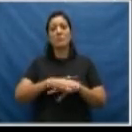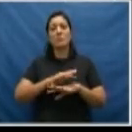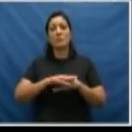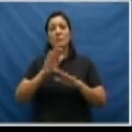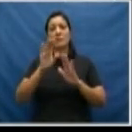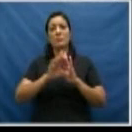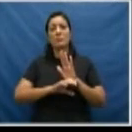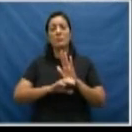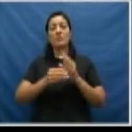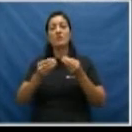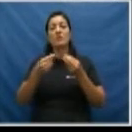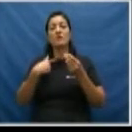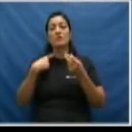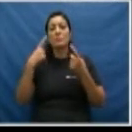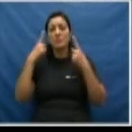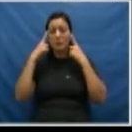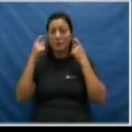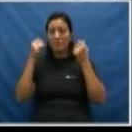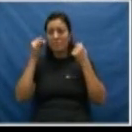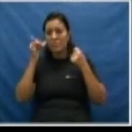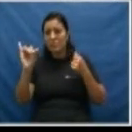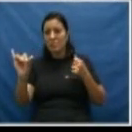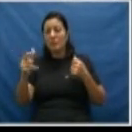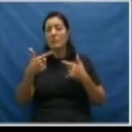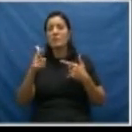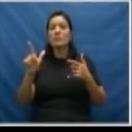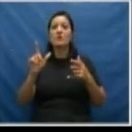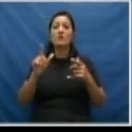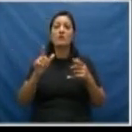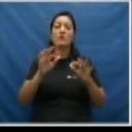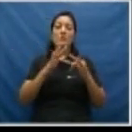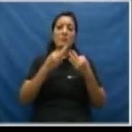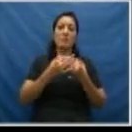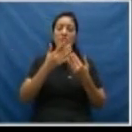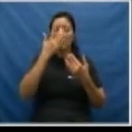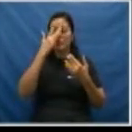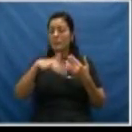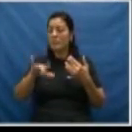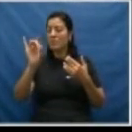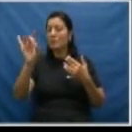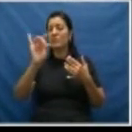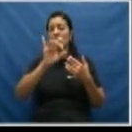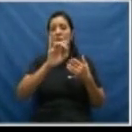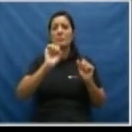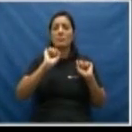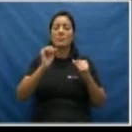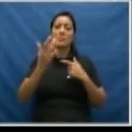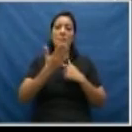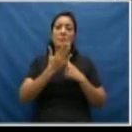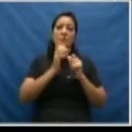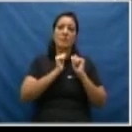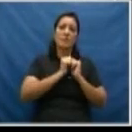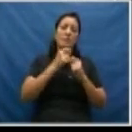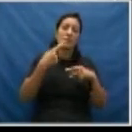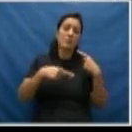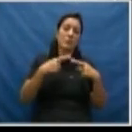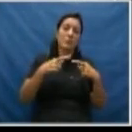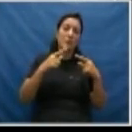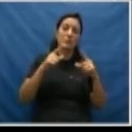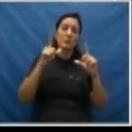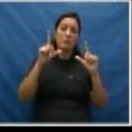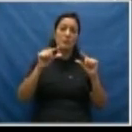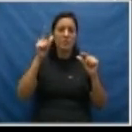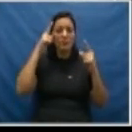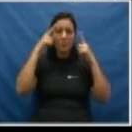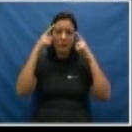comunidade nesse combate à violência? Como outros órgãos, as famílias, as pessoas participam dessa discussão para diminuir os